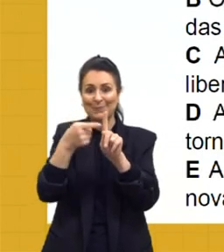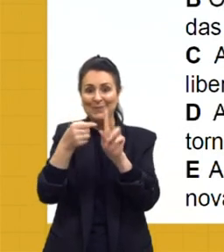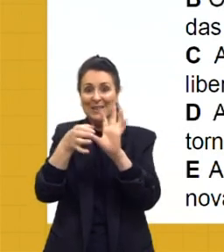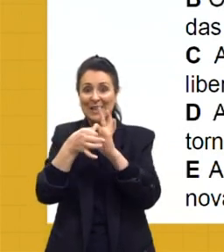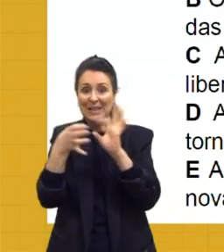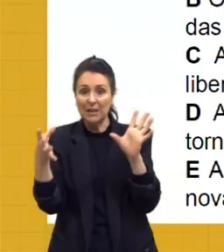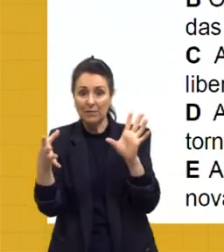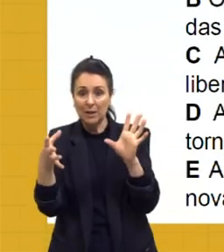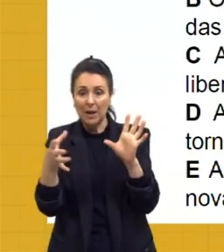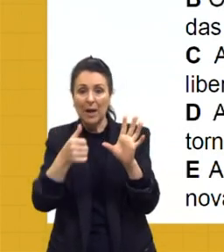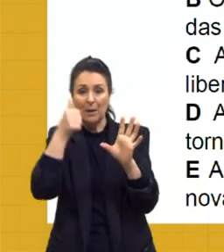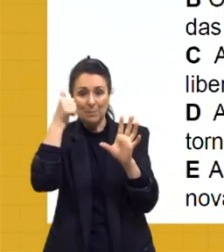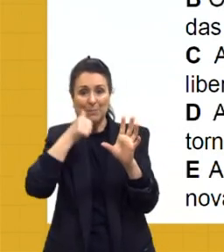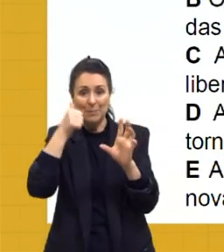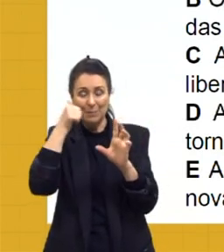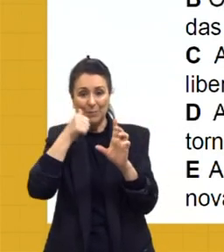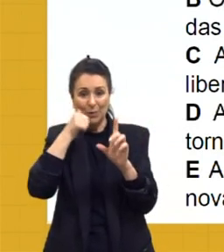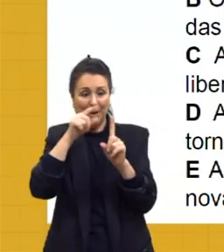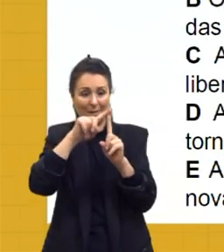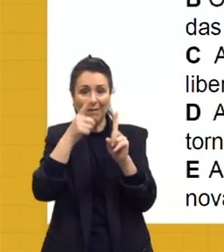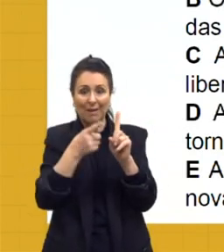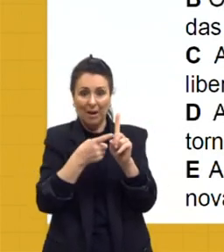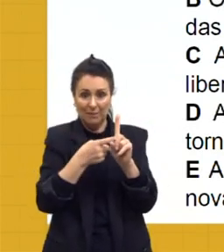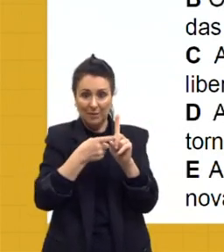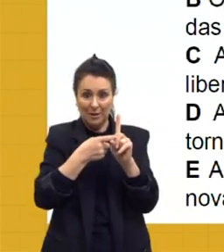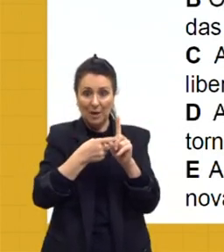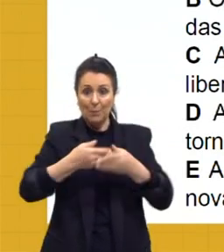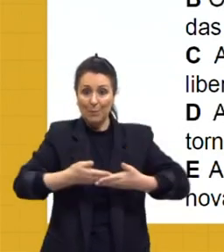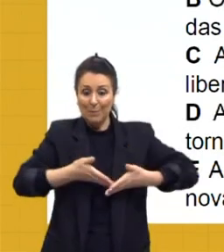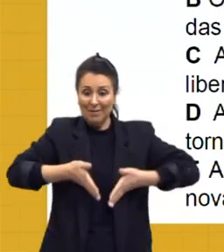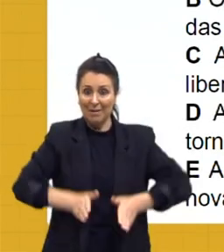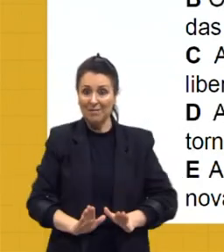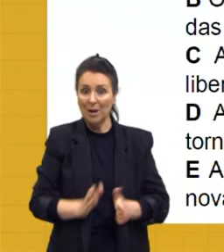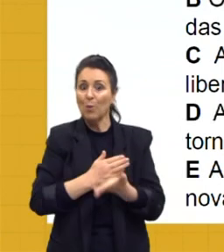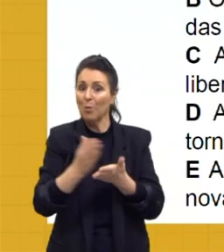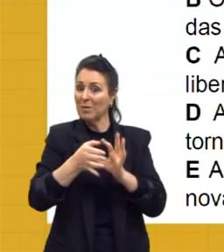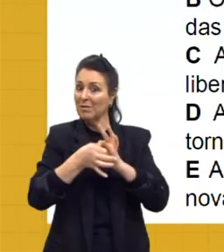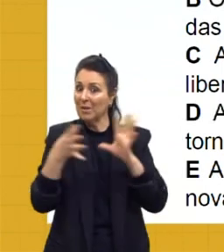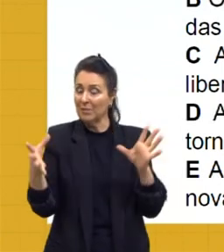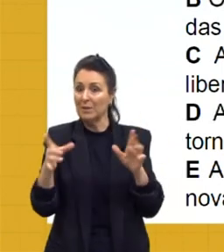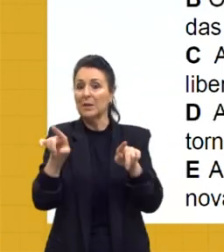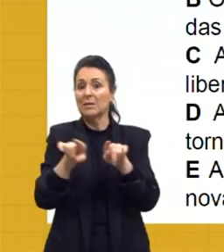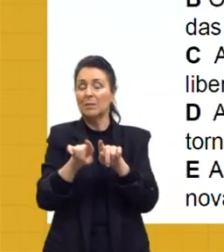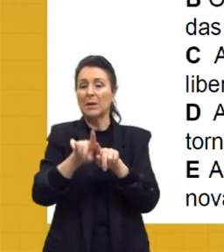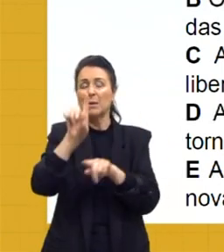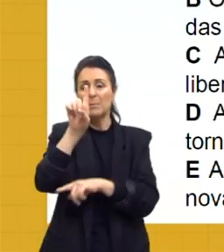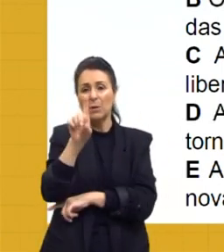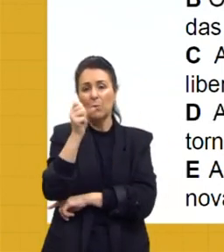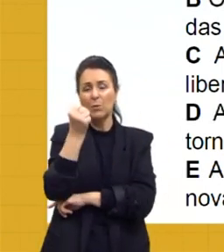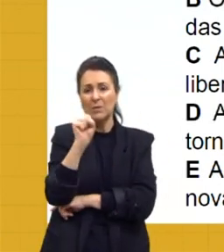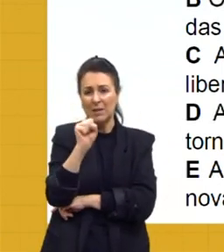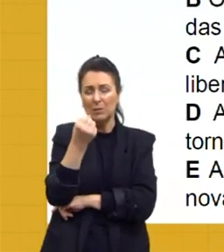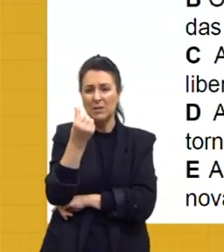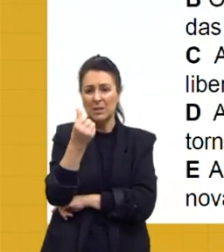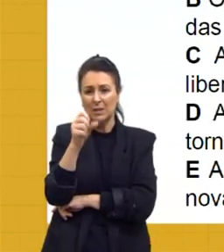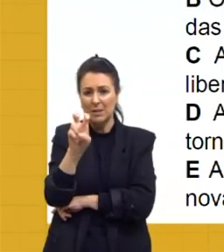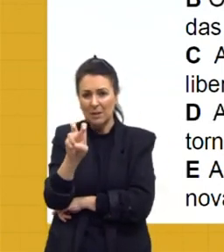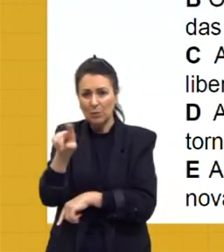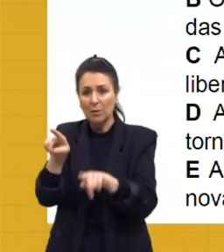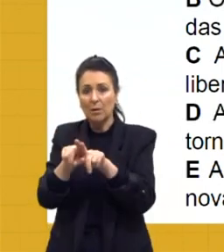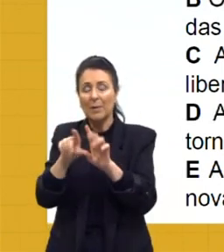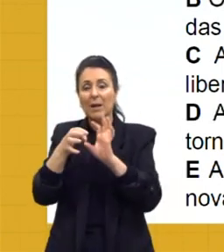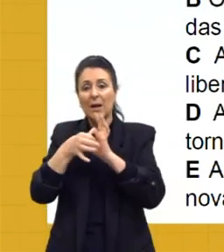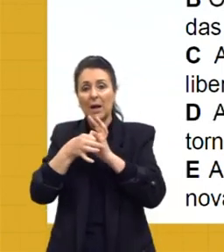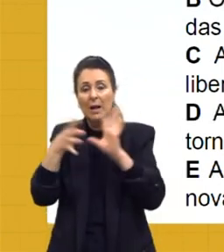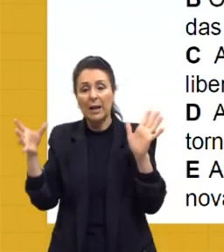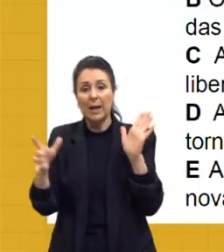filhos de escravos nascidos a partir dessa data. Depois, em 1885, lei dos sexagenários, liberdade